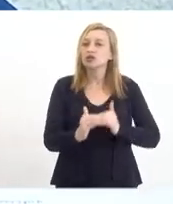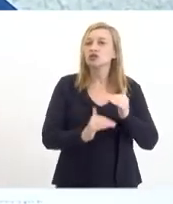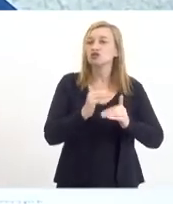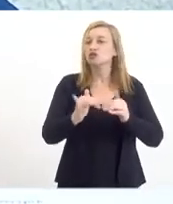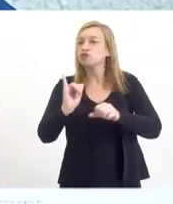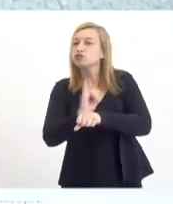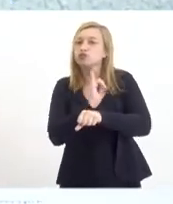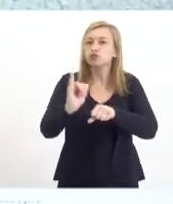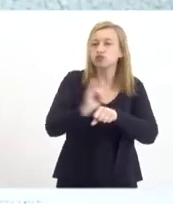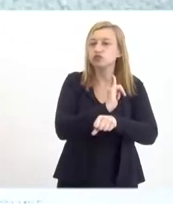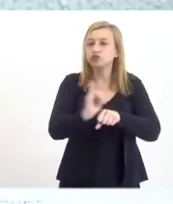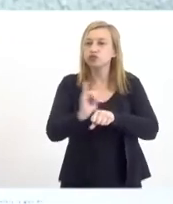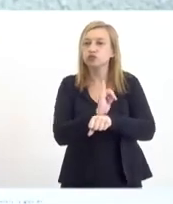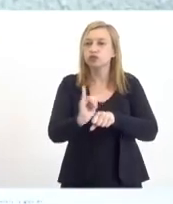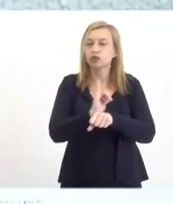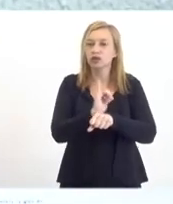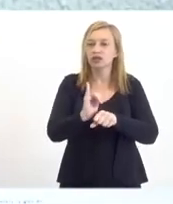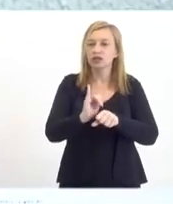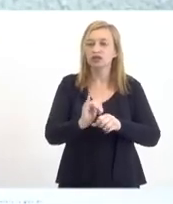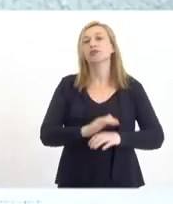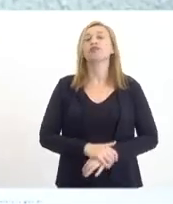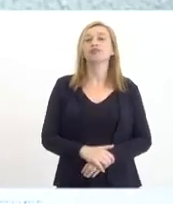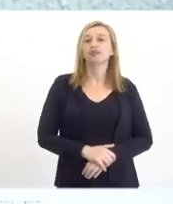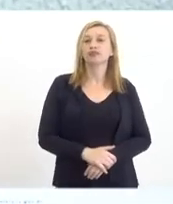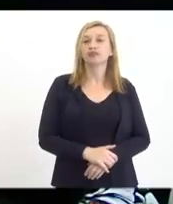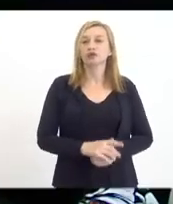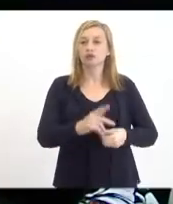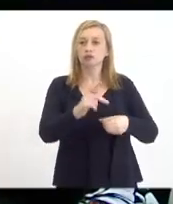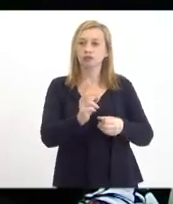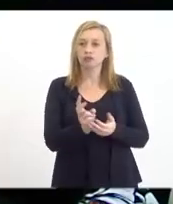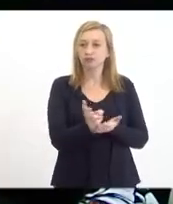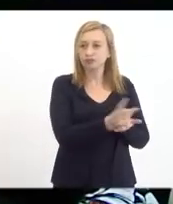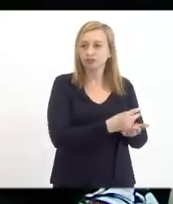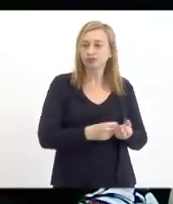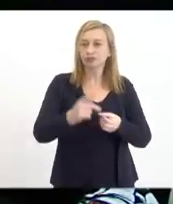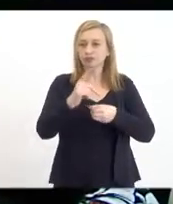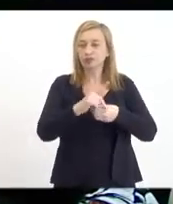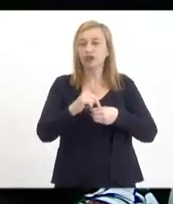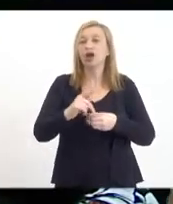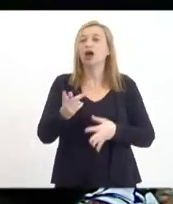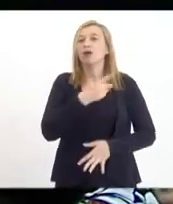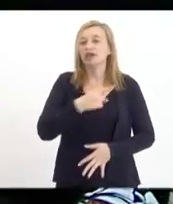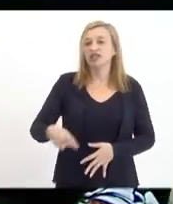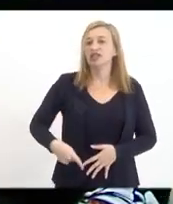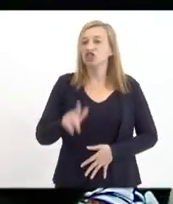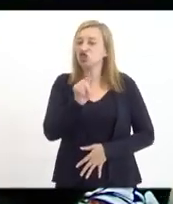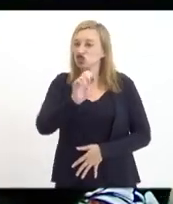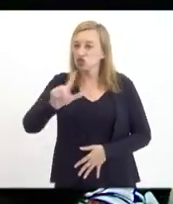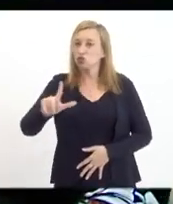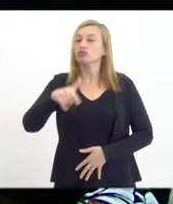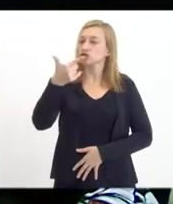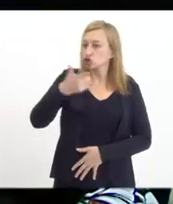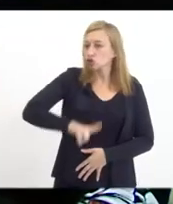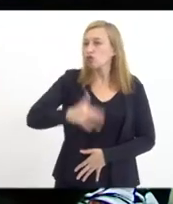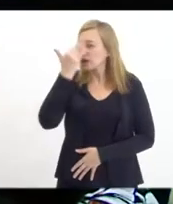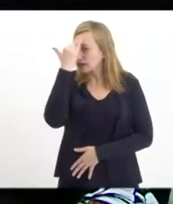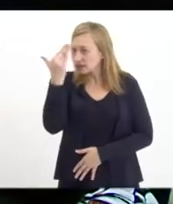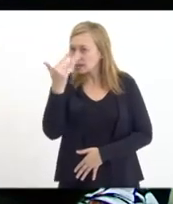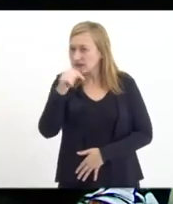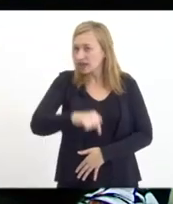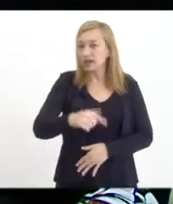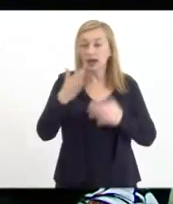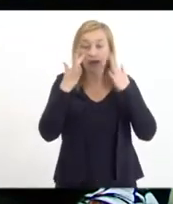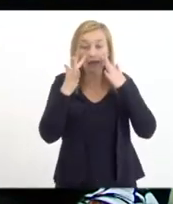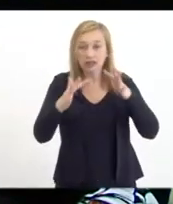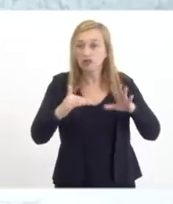dos royalties de petróleo. Então, presidente Gil, mais uma vez agradecer aqui o carinho e a